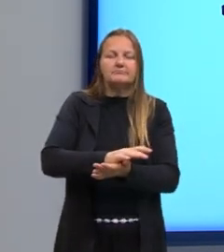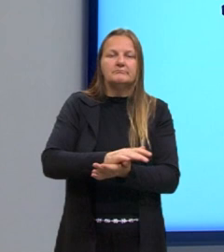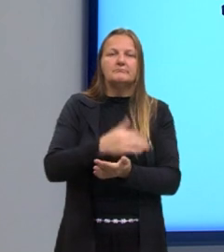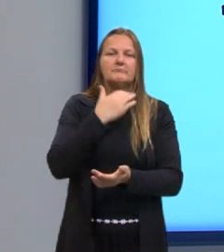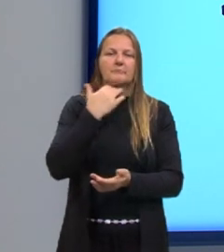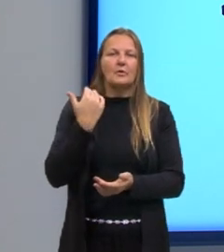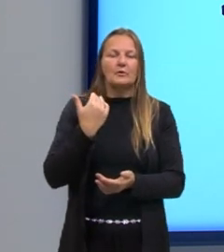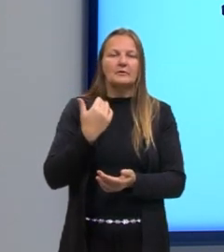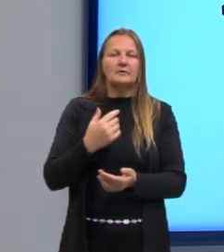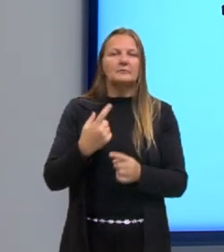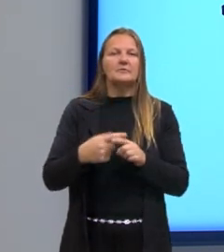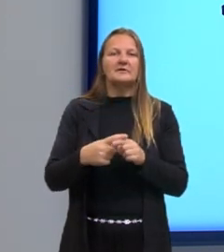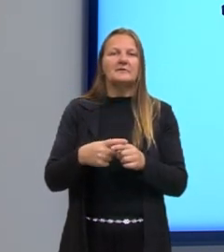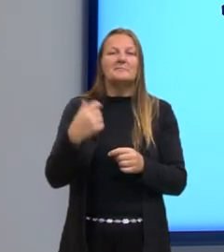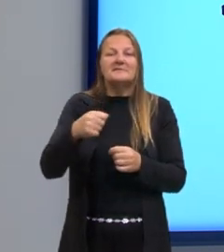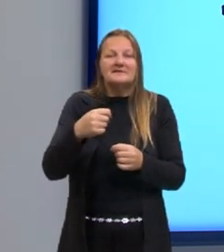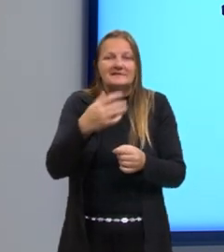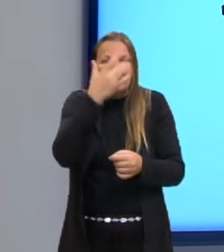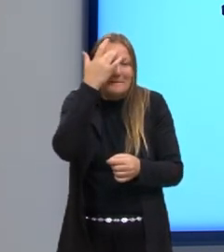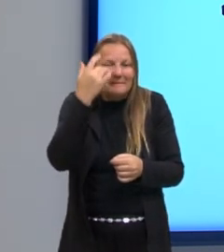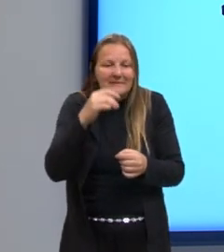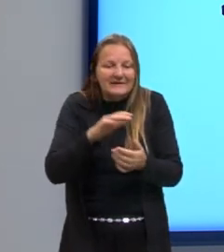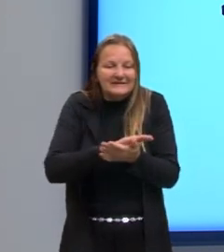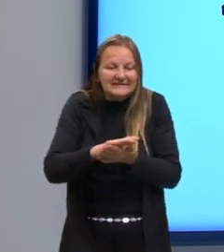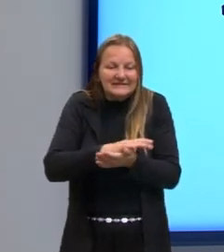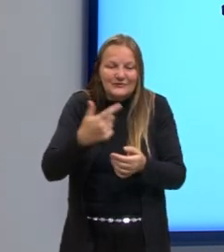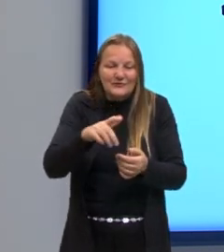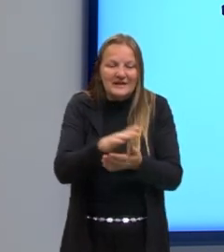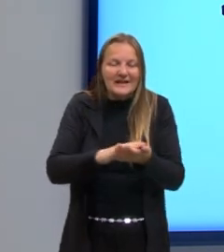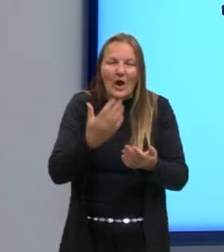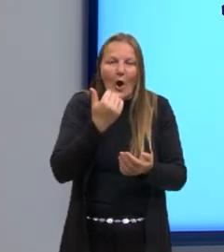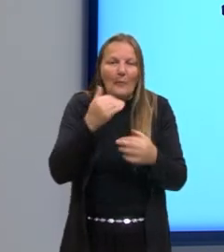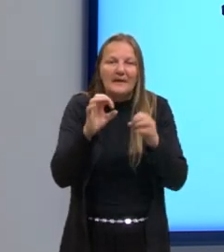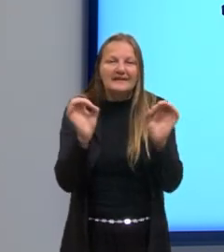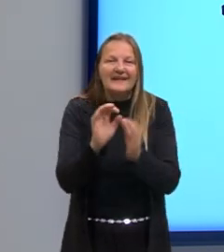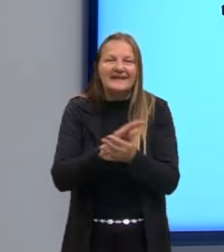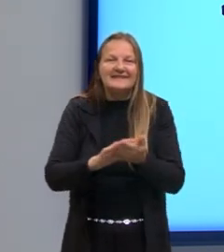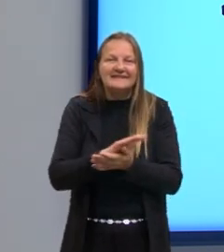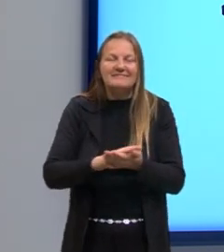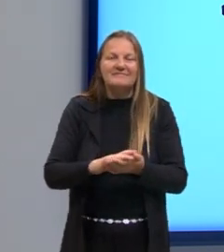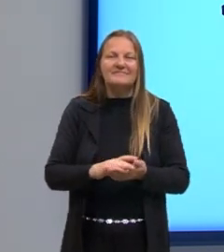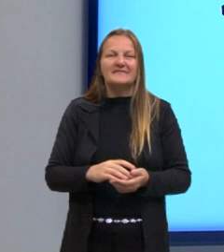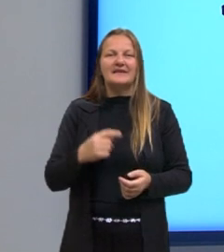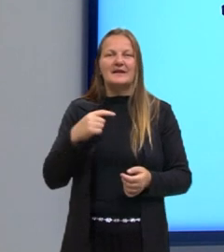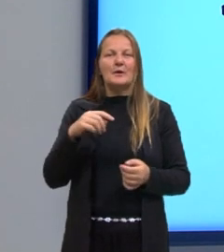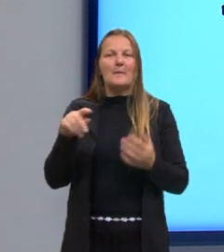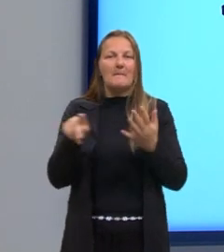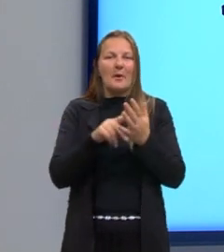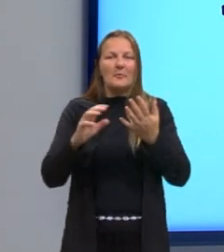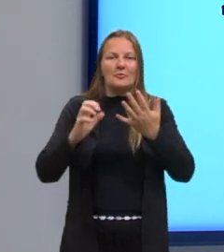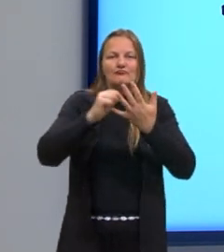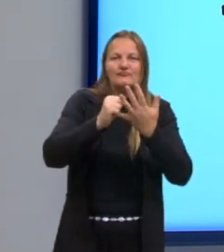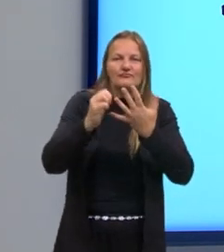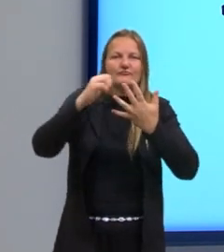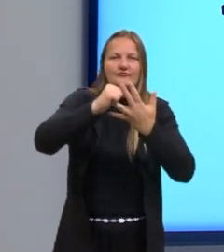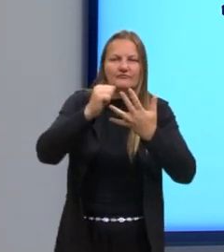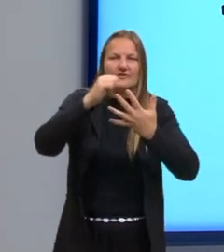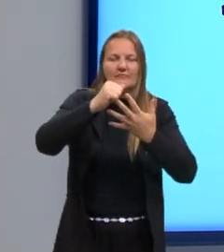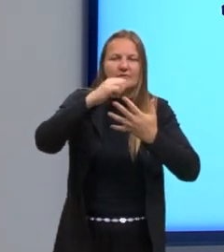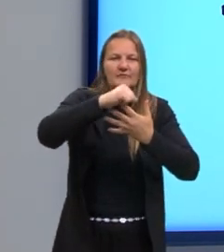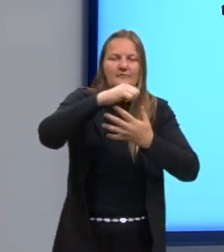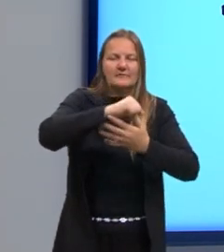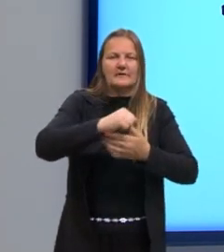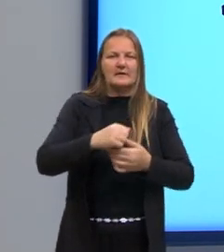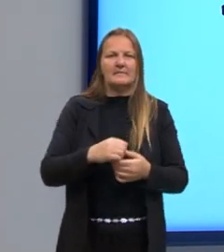mesmo vai morrer porque ele vai precisar daquele hospedeiro. Então, se ele chega já e mata, ele mesmo também vai se prejudicar. Aquele